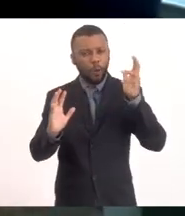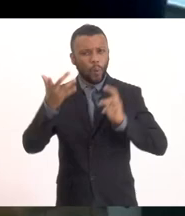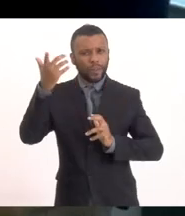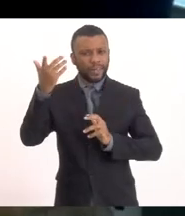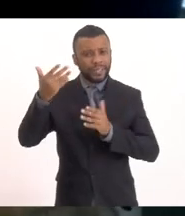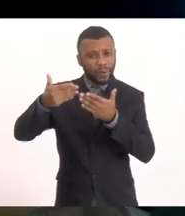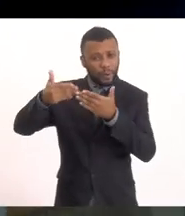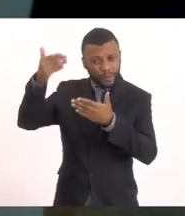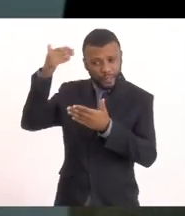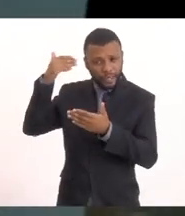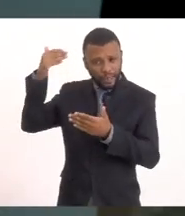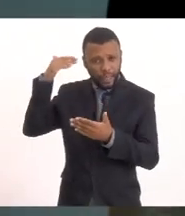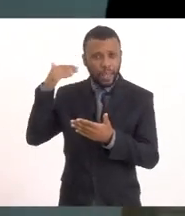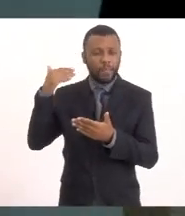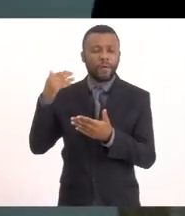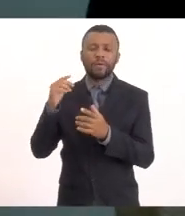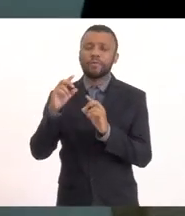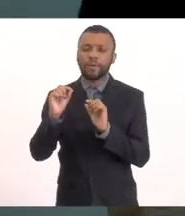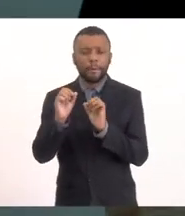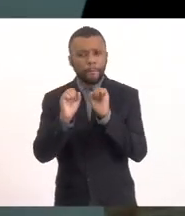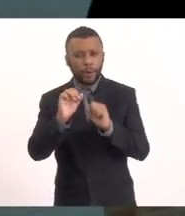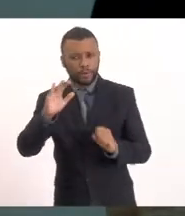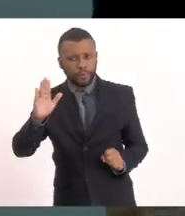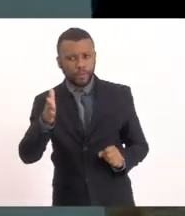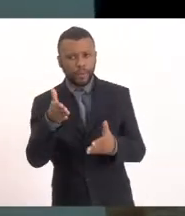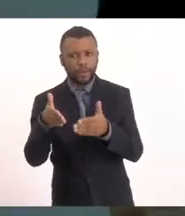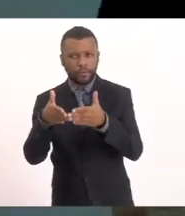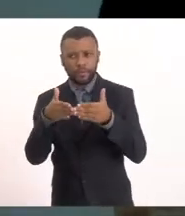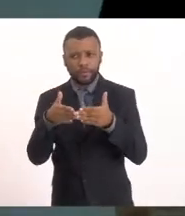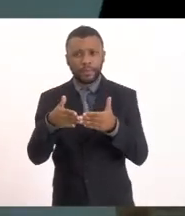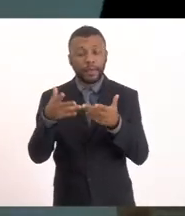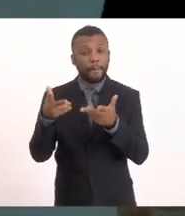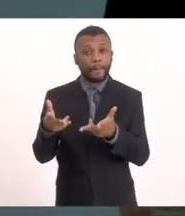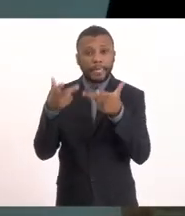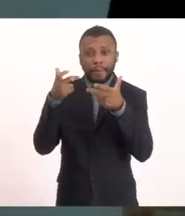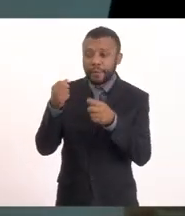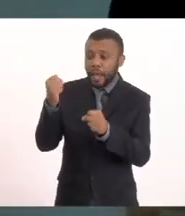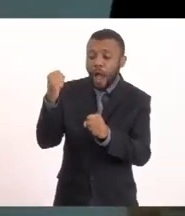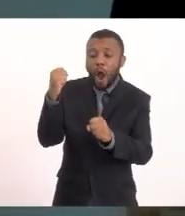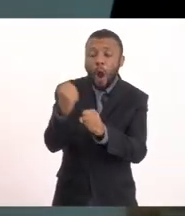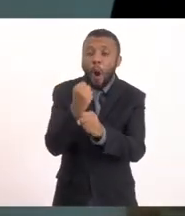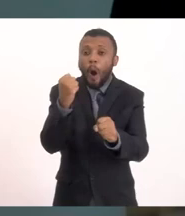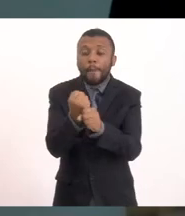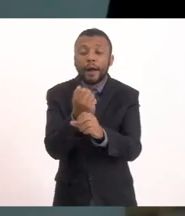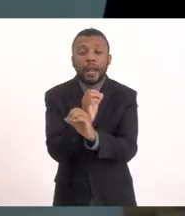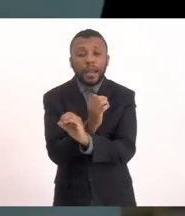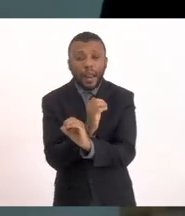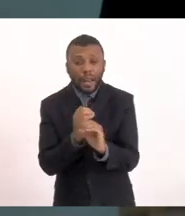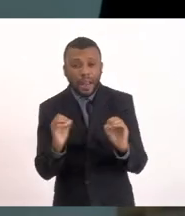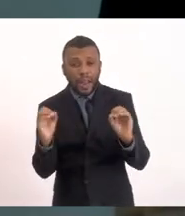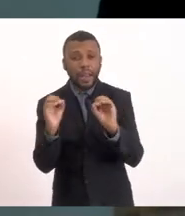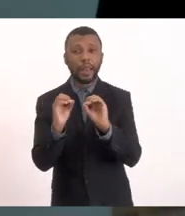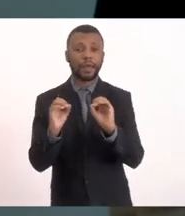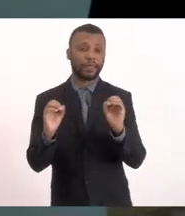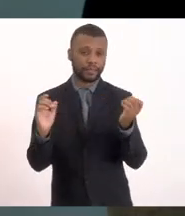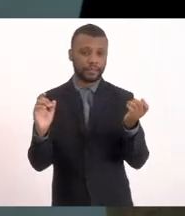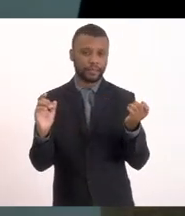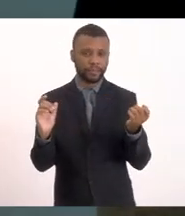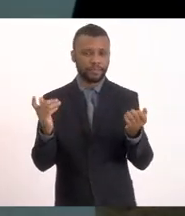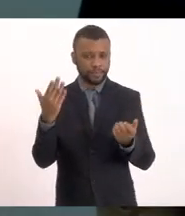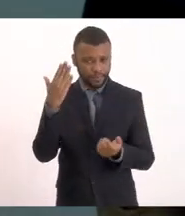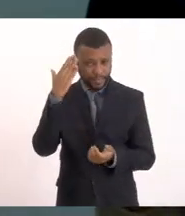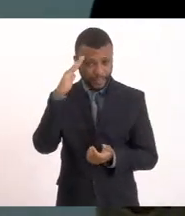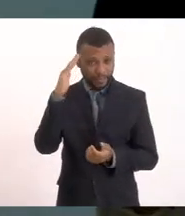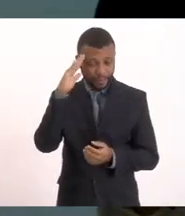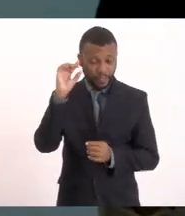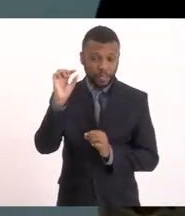Foi que Pode passar E você vê que não está Tendo nenhuma intervenção No mole A gente só Está fazendo Um